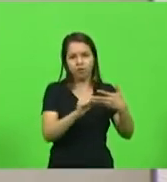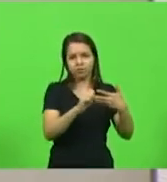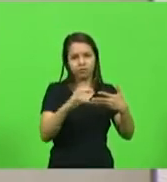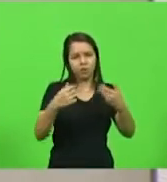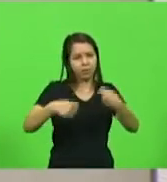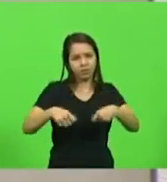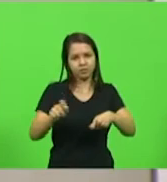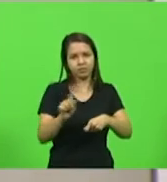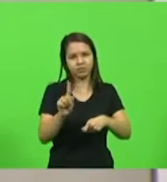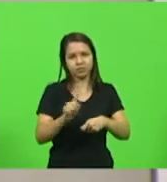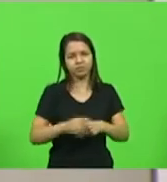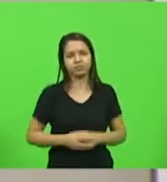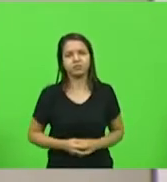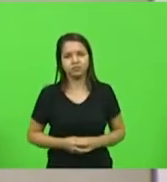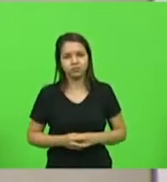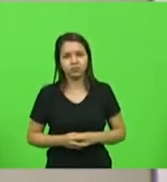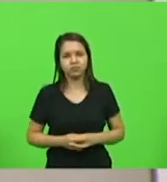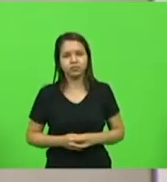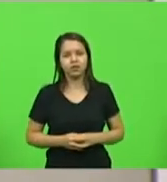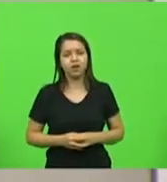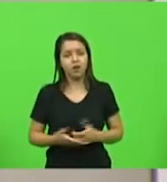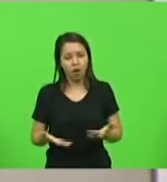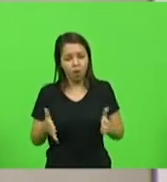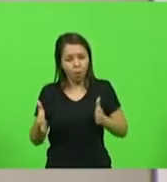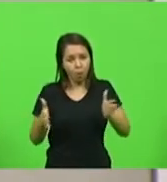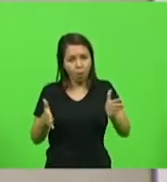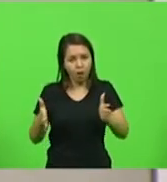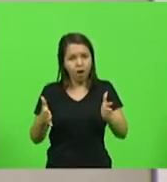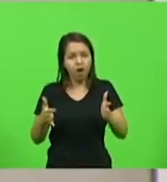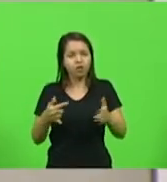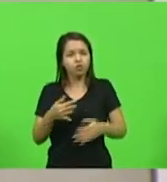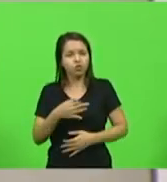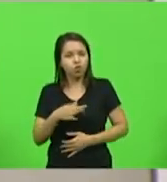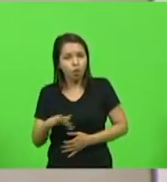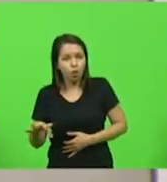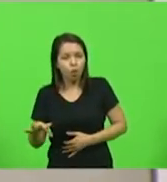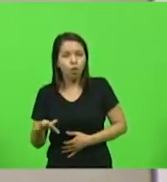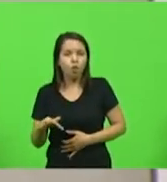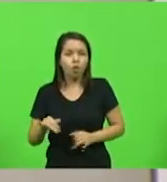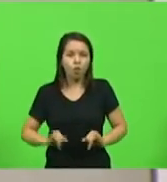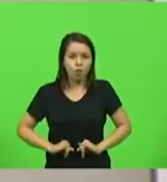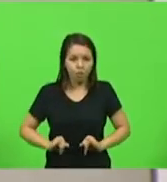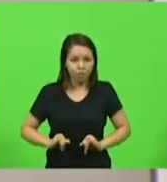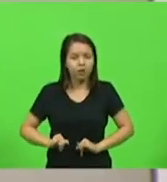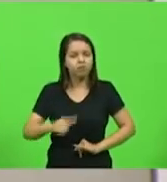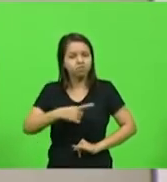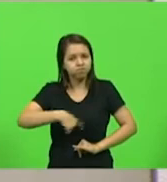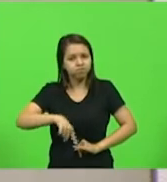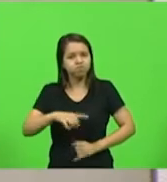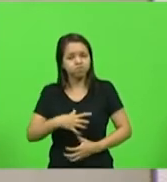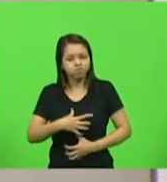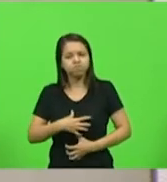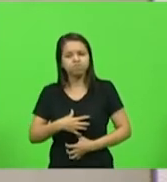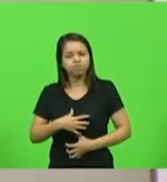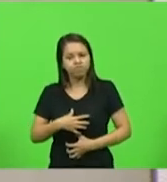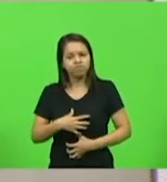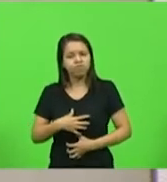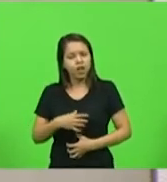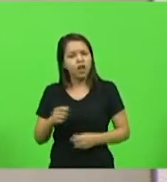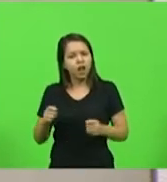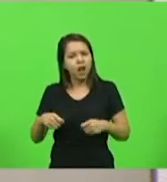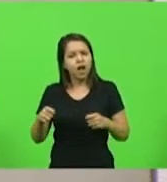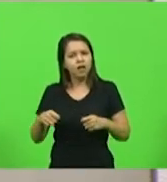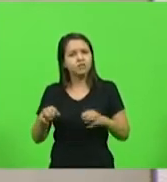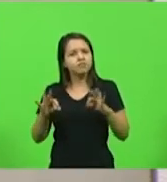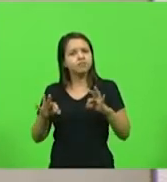Então, este momento de dor e de sofrimento também nos trouxe uma luz e uma certeza de que aquele modelo que nós temos